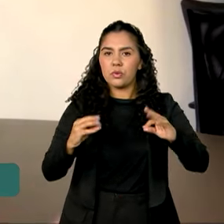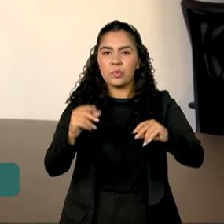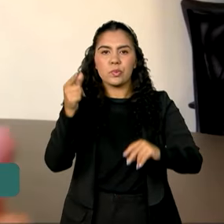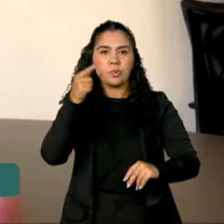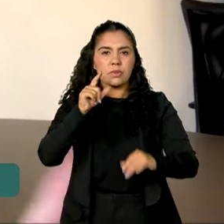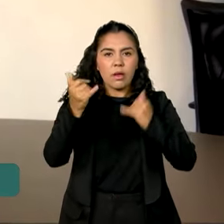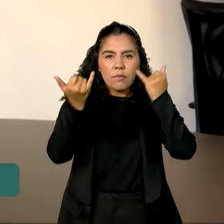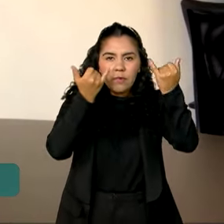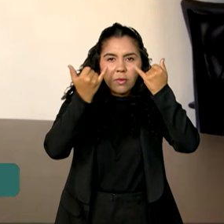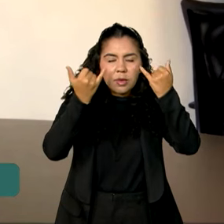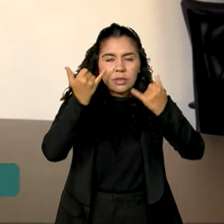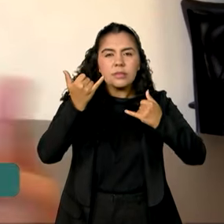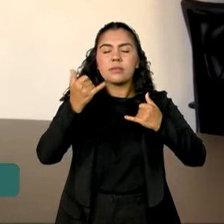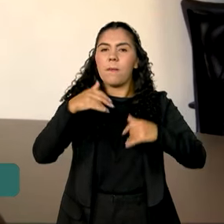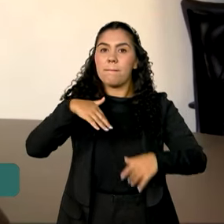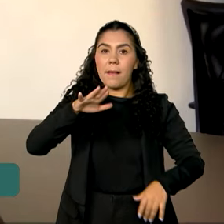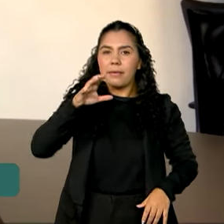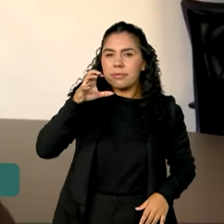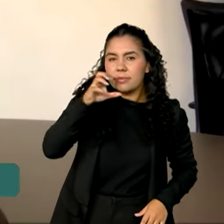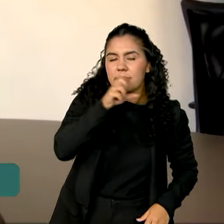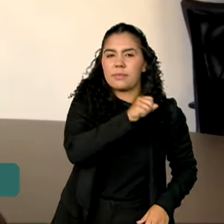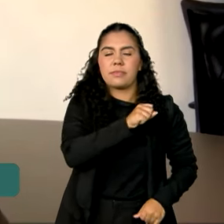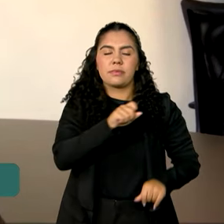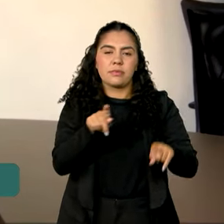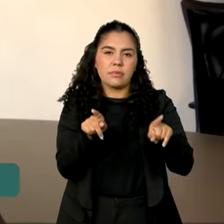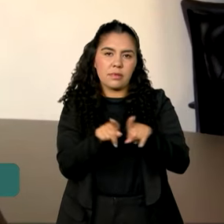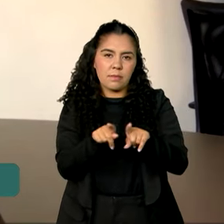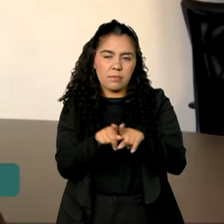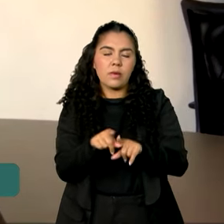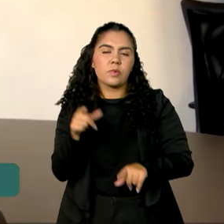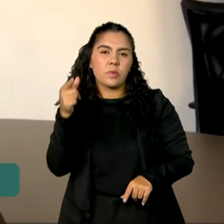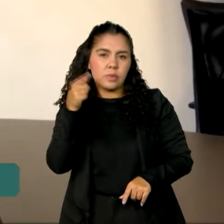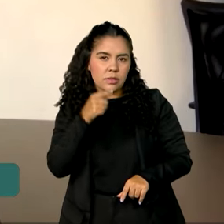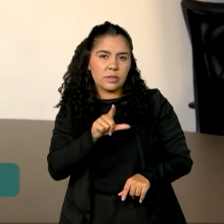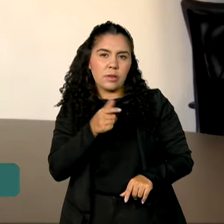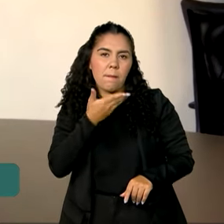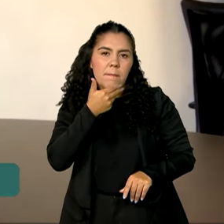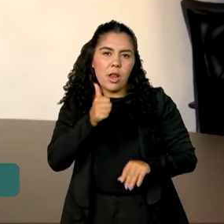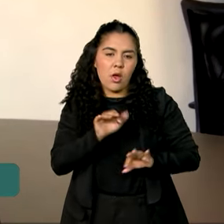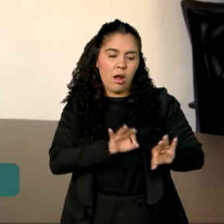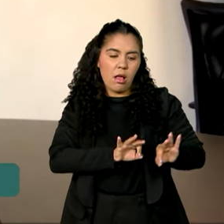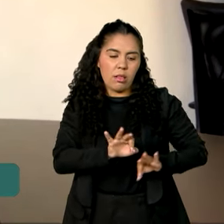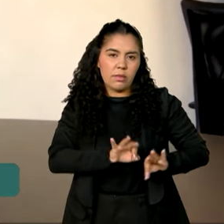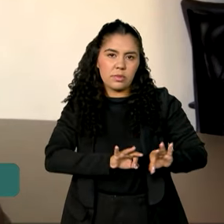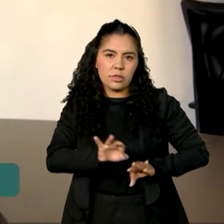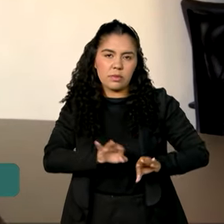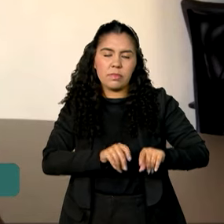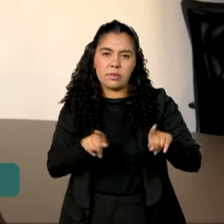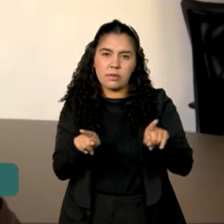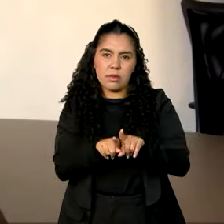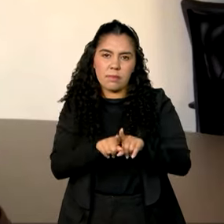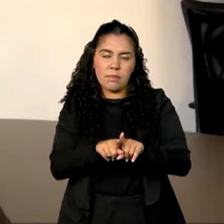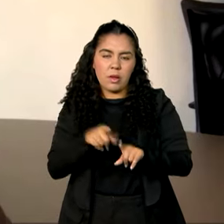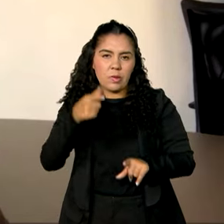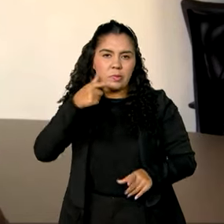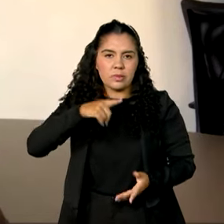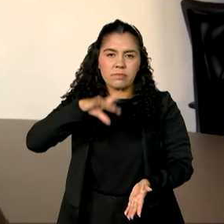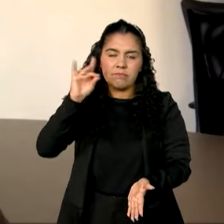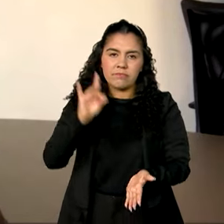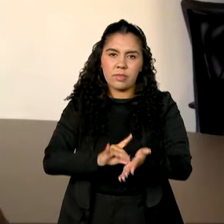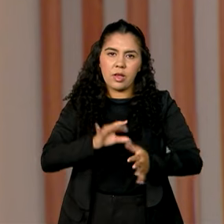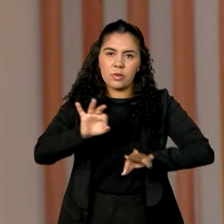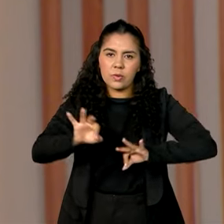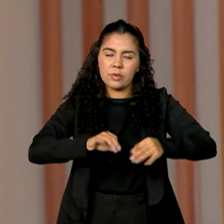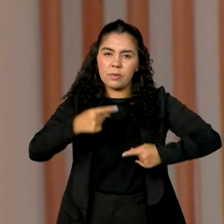cada vez mais ágil e que isso também permita um melhor planejamento e uma melhor efetivação das políticas